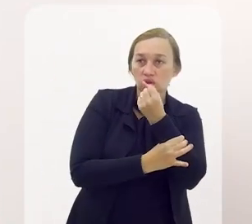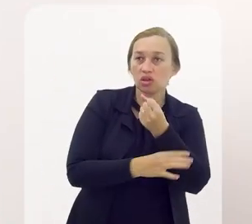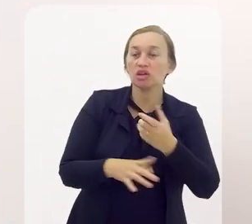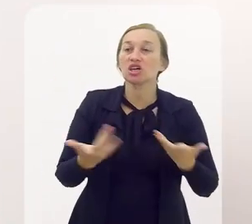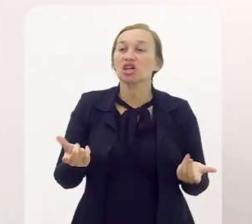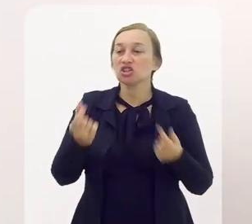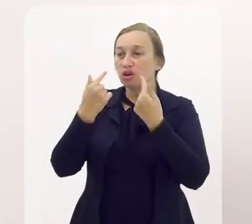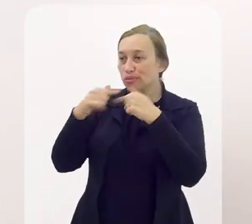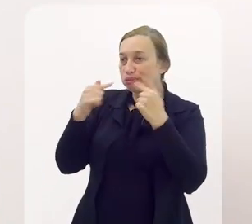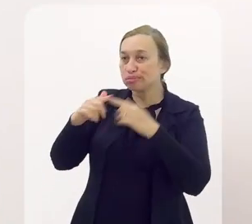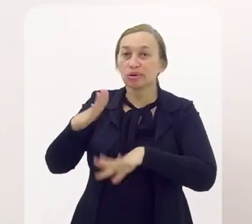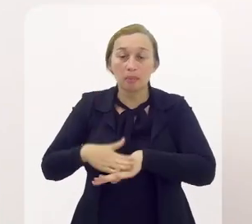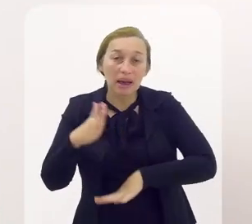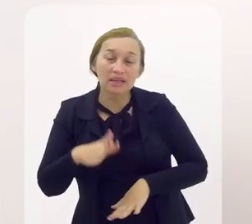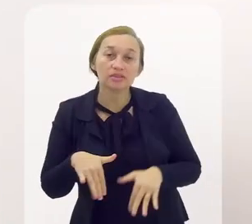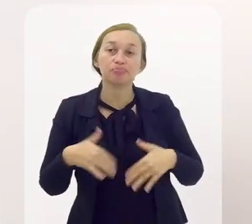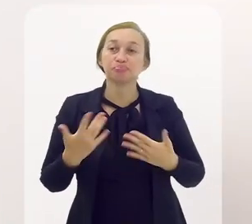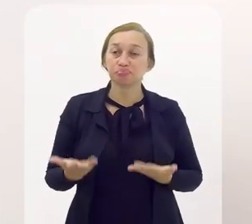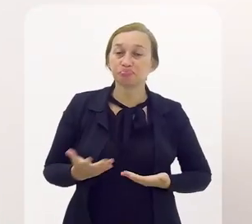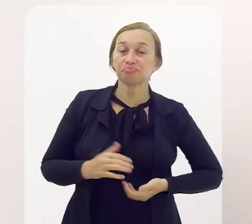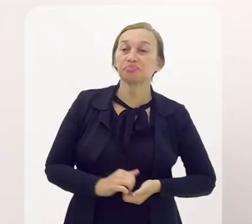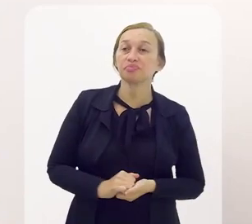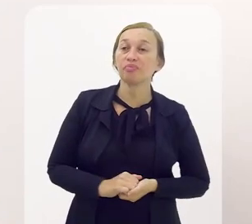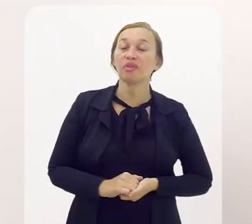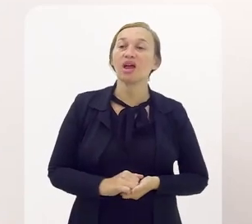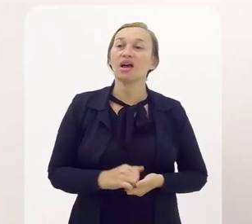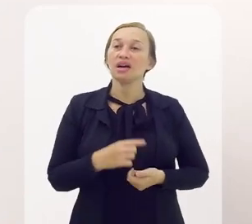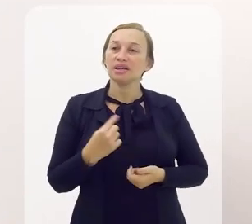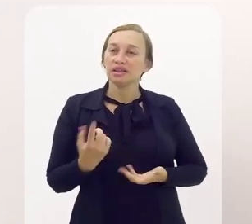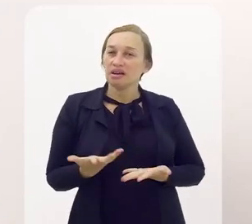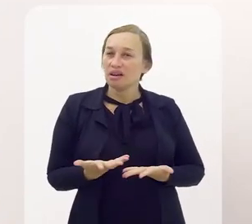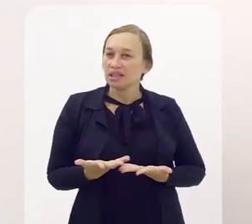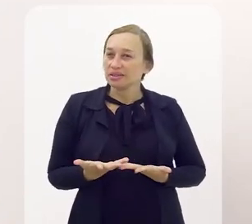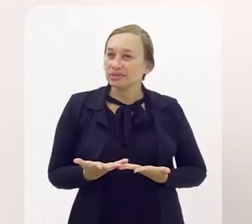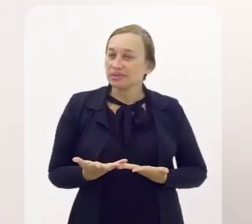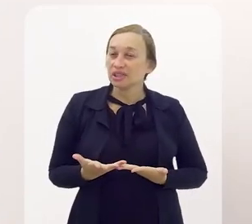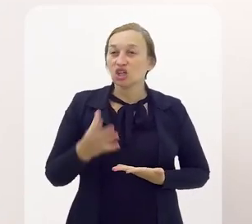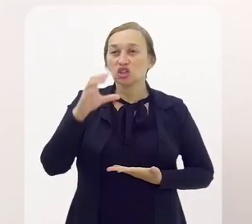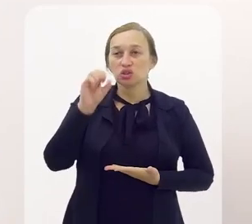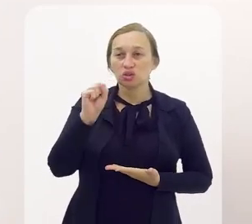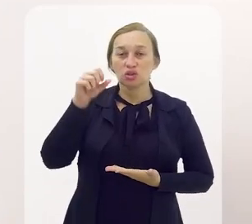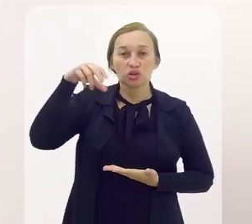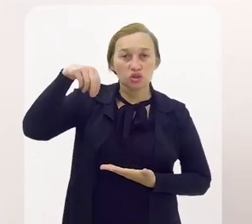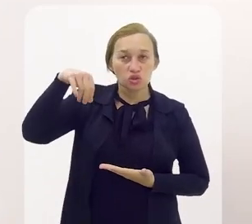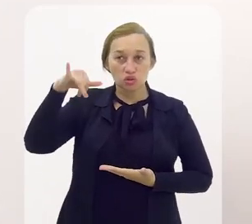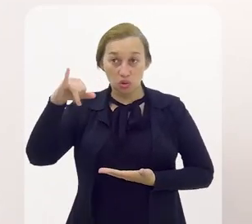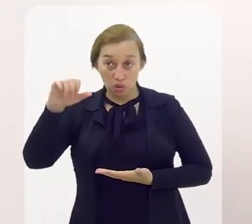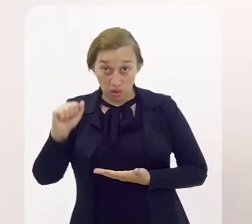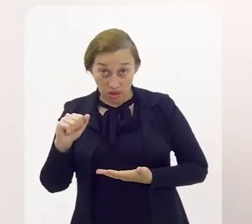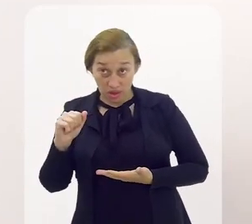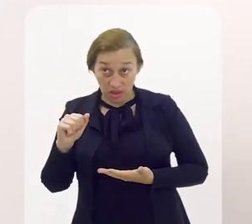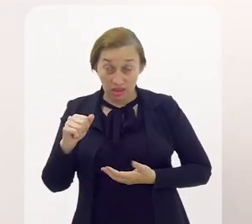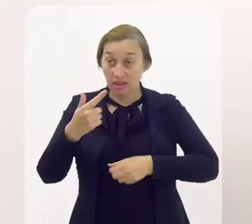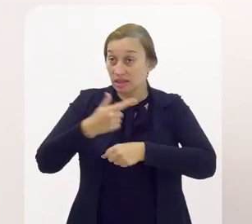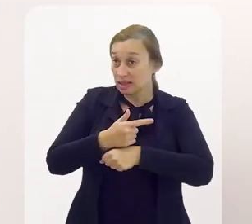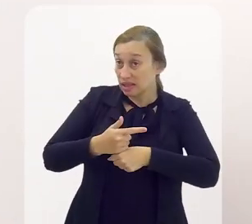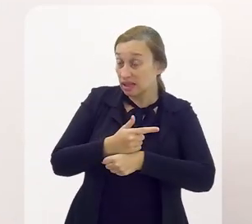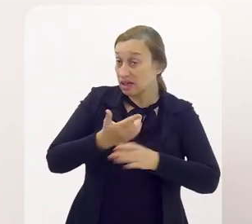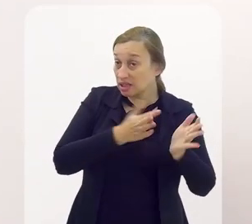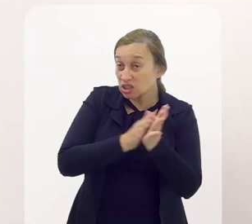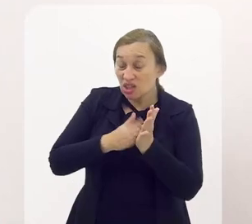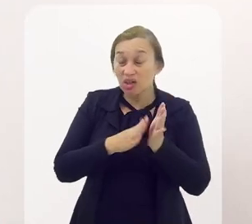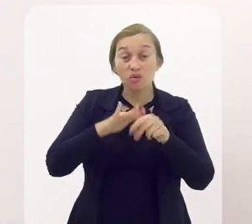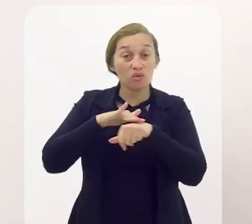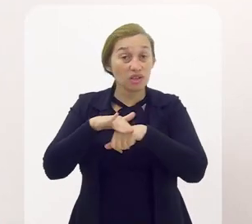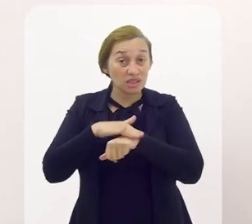tinham críticas e tudo mais. e a nossa querida Sônia, matriarca da Grande